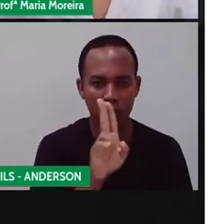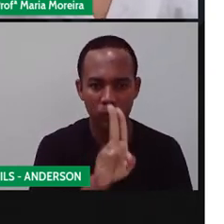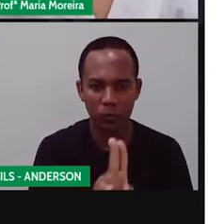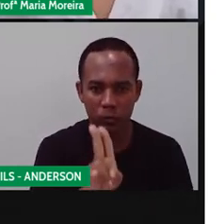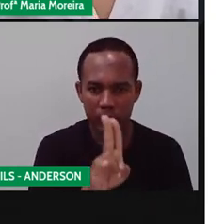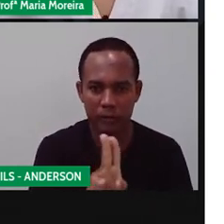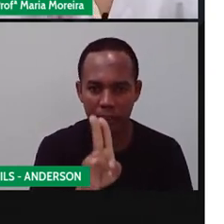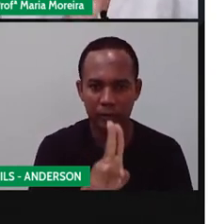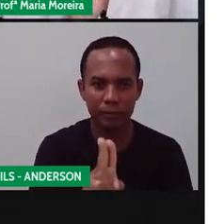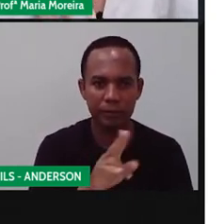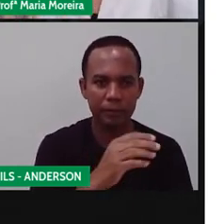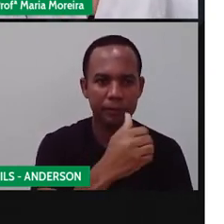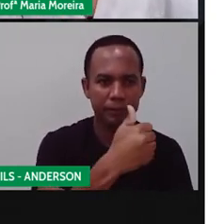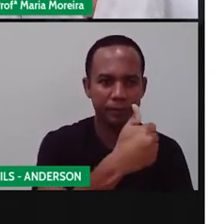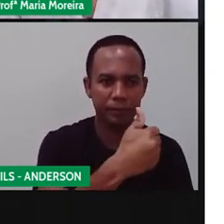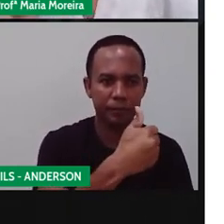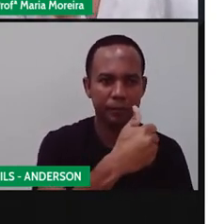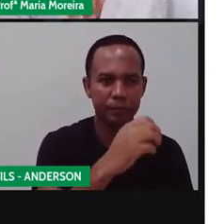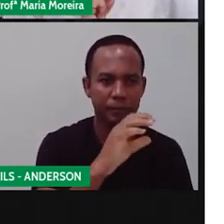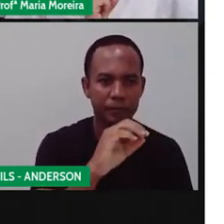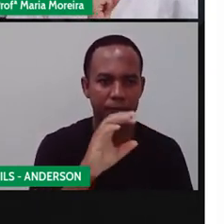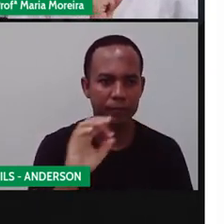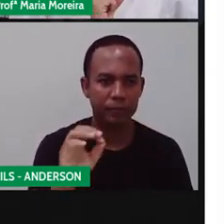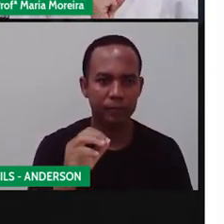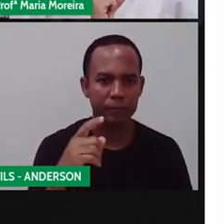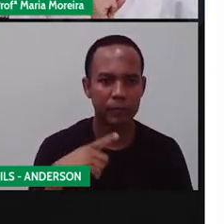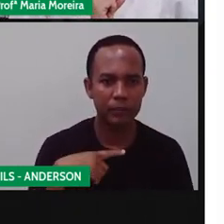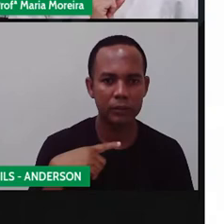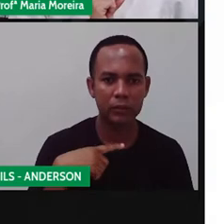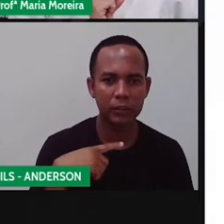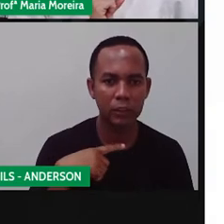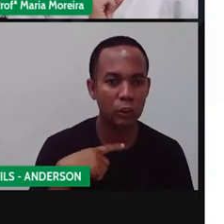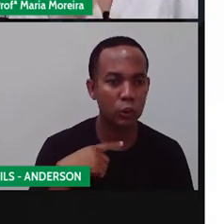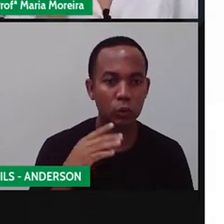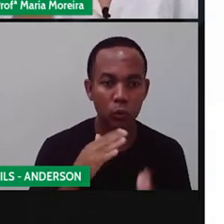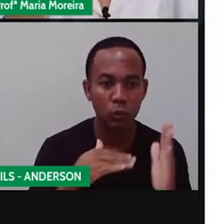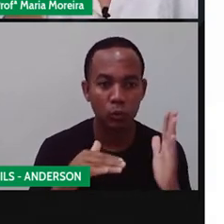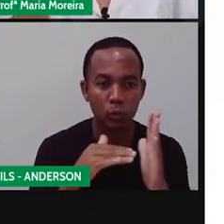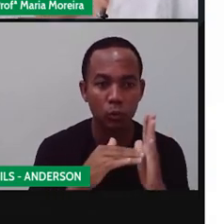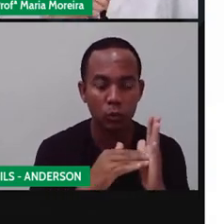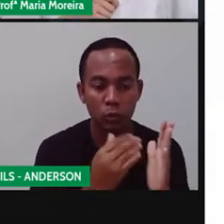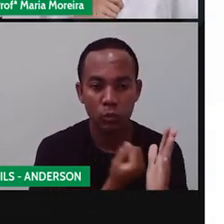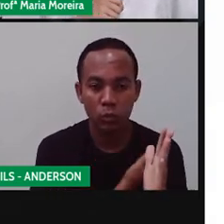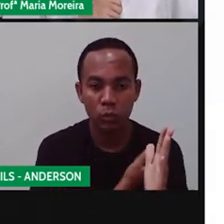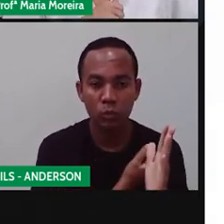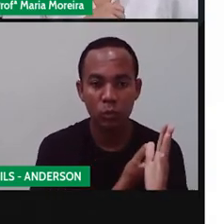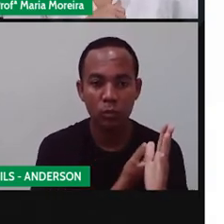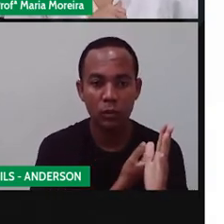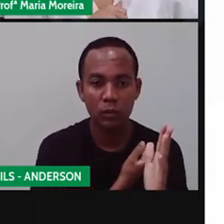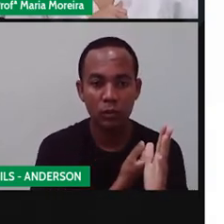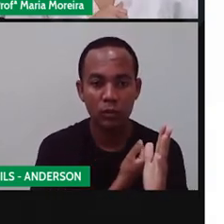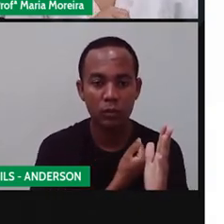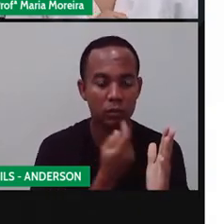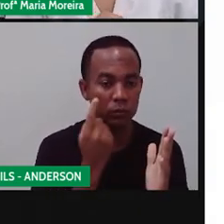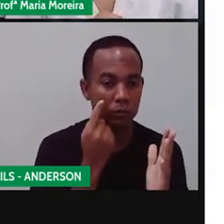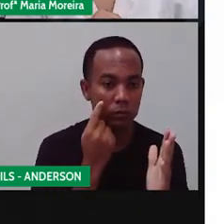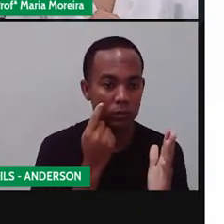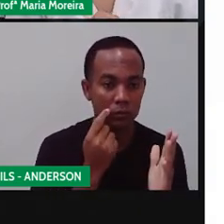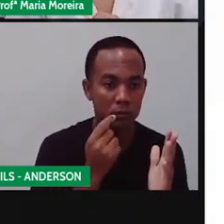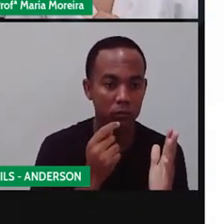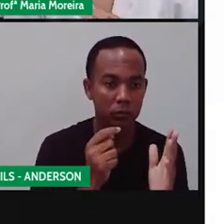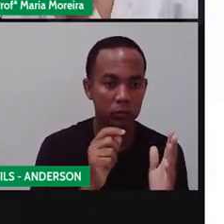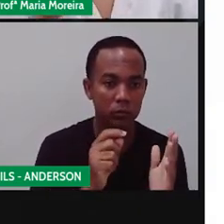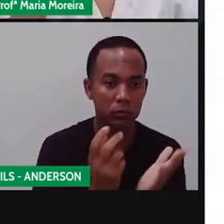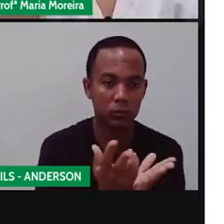centena, né? Os... Aí tem todos os números 10, né? Com representação egípcia. Eles foram